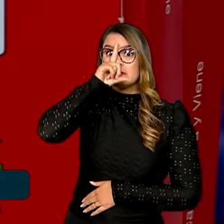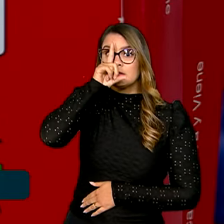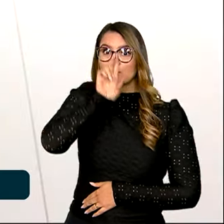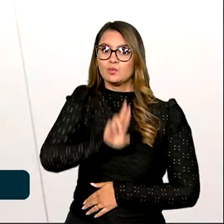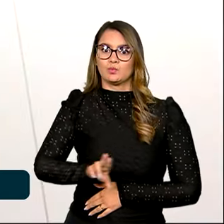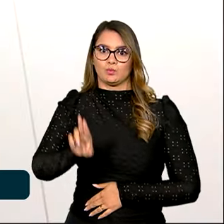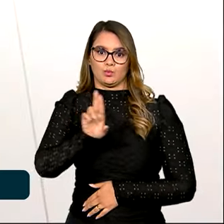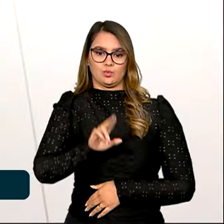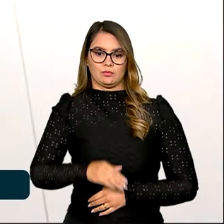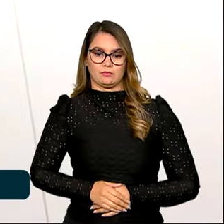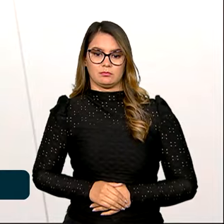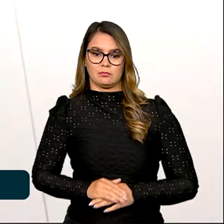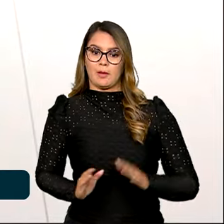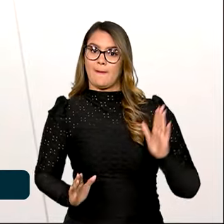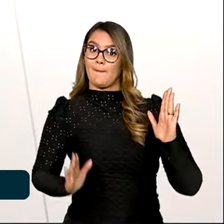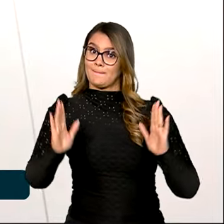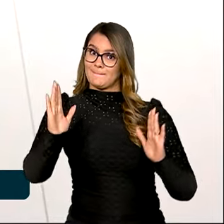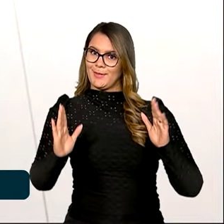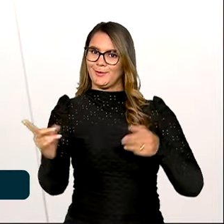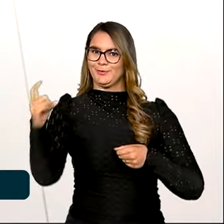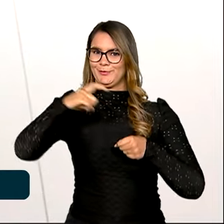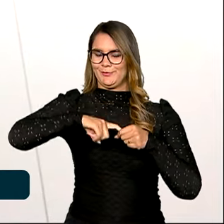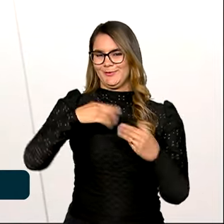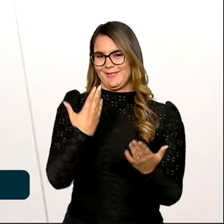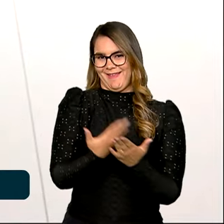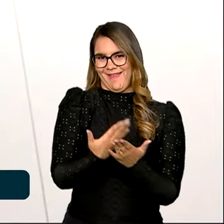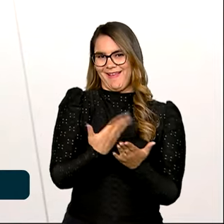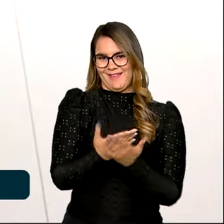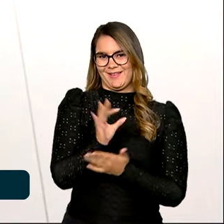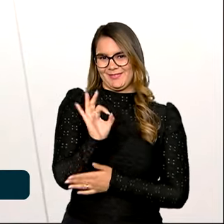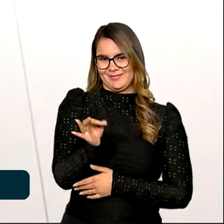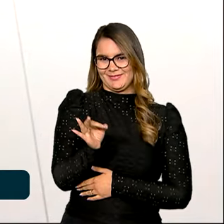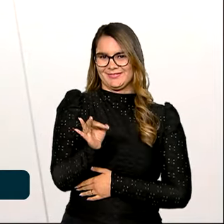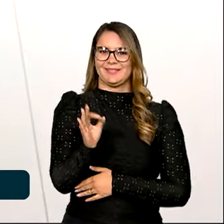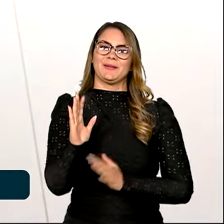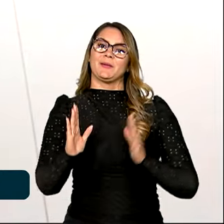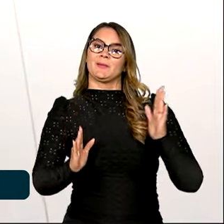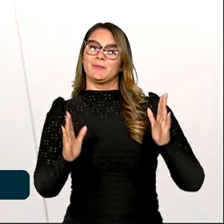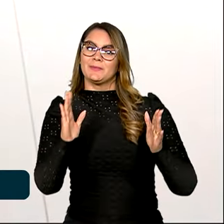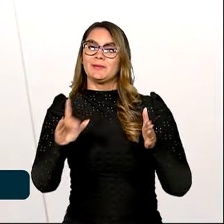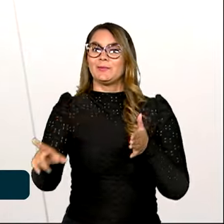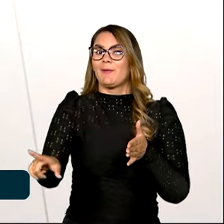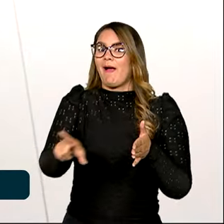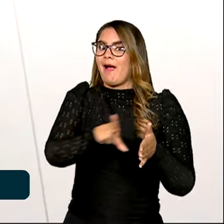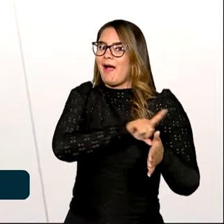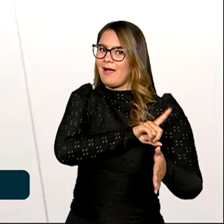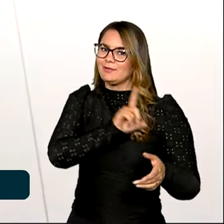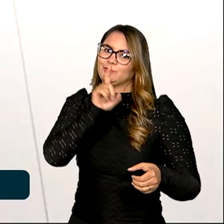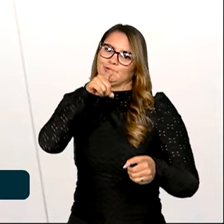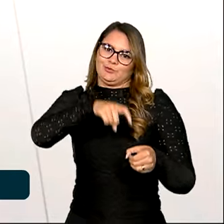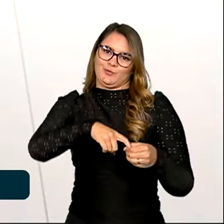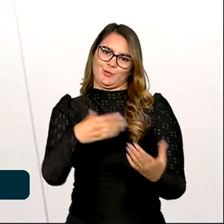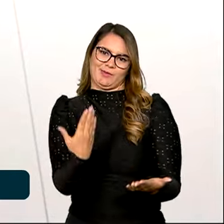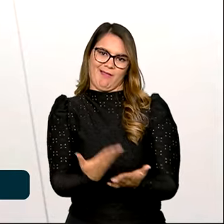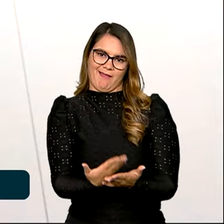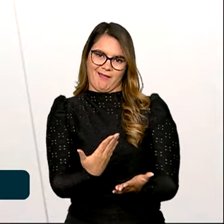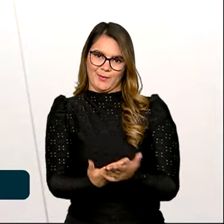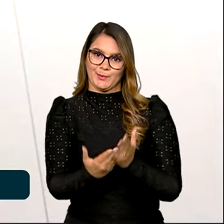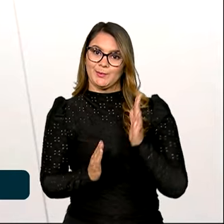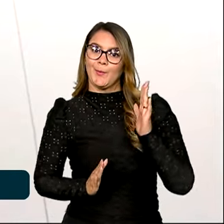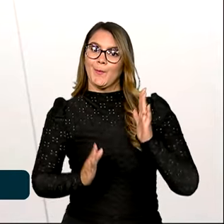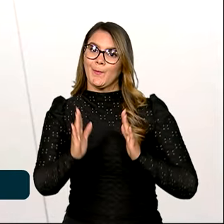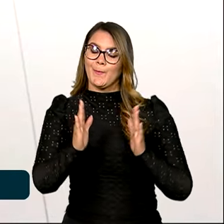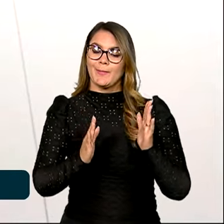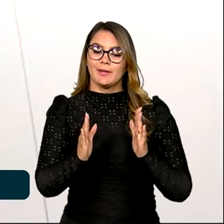consumidor. É um período de volta às aulas, período que antecede a volta às aulas, então é um que a